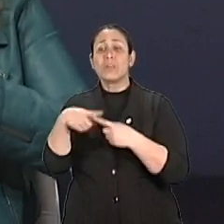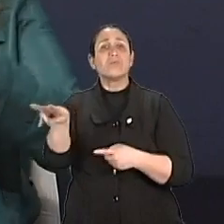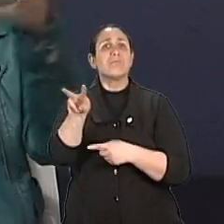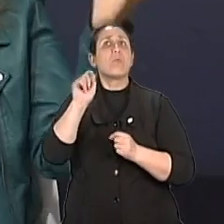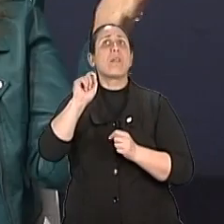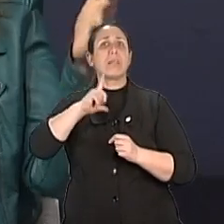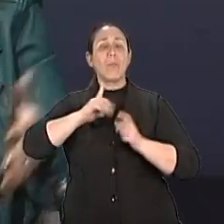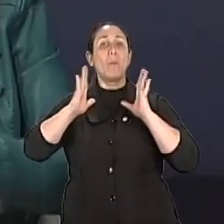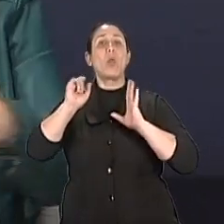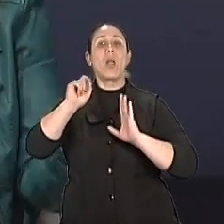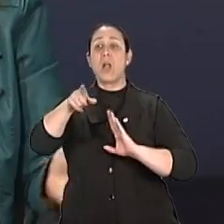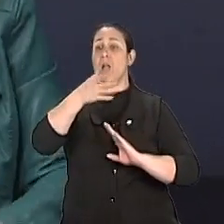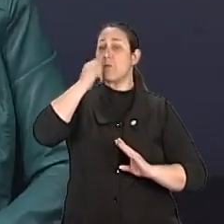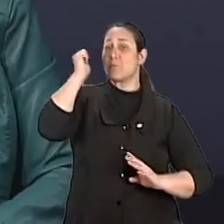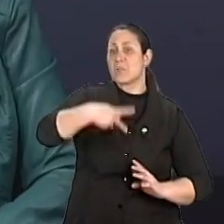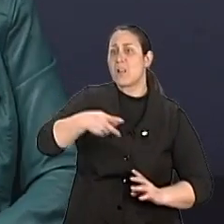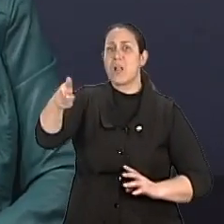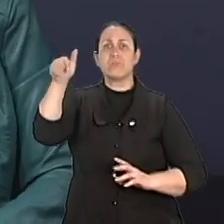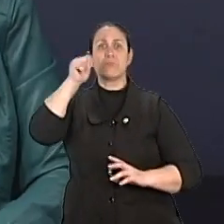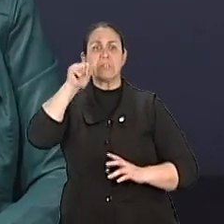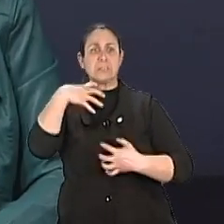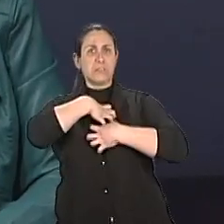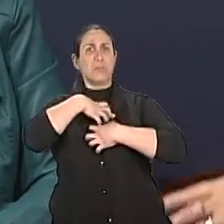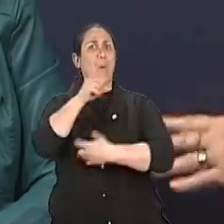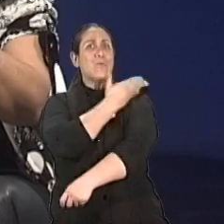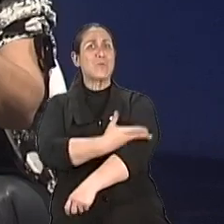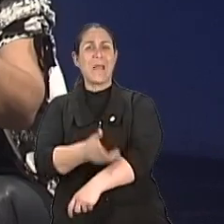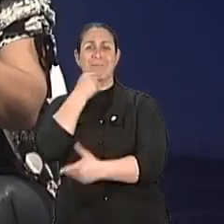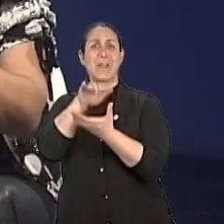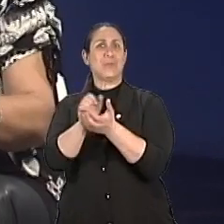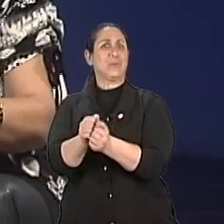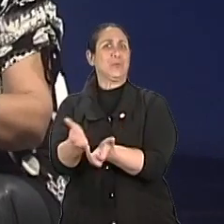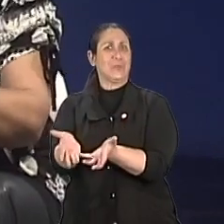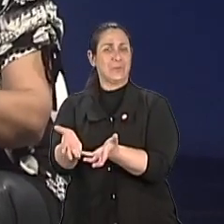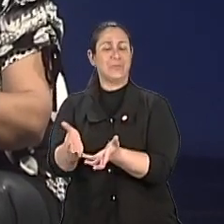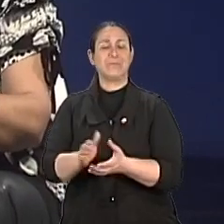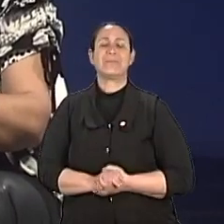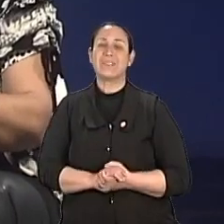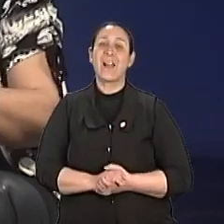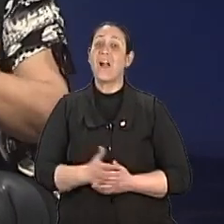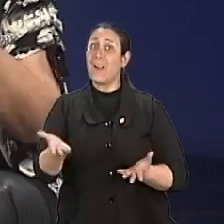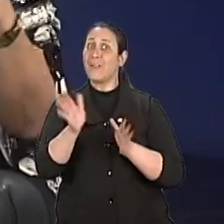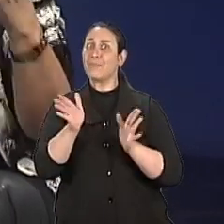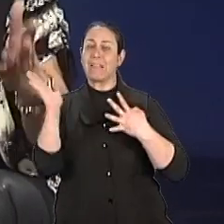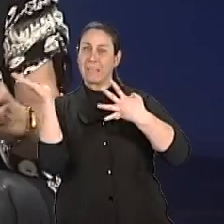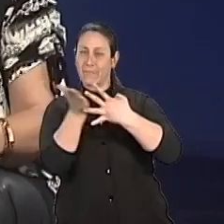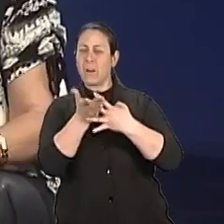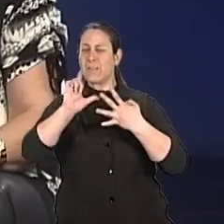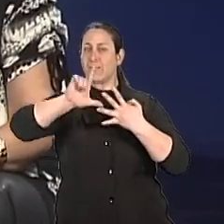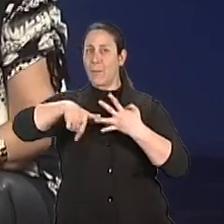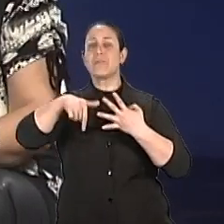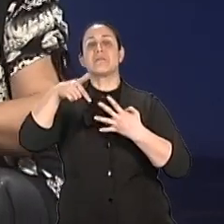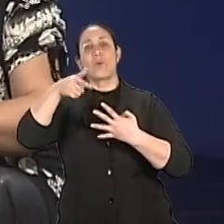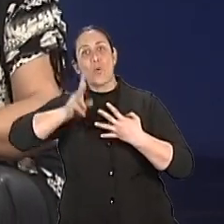vislumbra momentos muito importantes ainda a serem vividos. Claro. Bom, assim nós estamos terminando o nosso primeiro bloco. A gente tem mais a outra